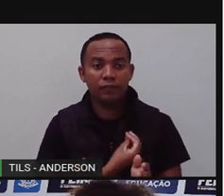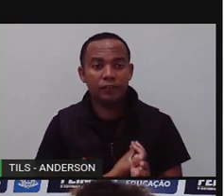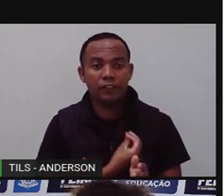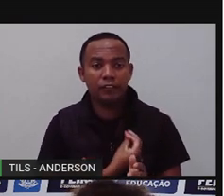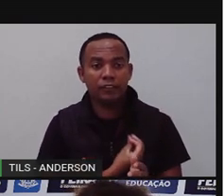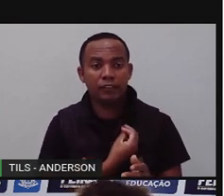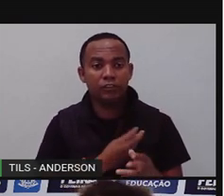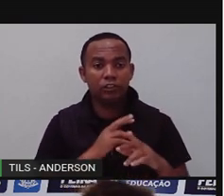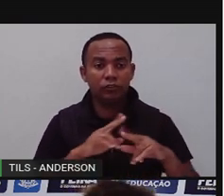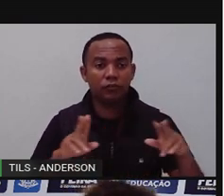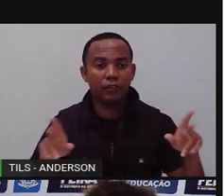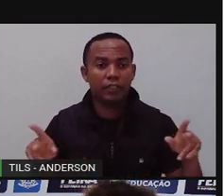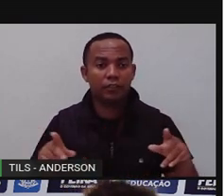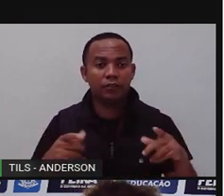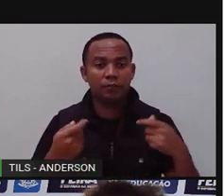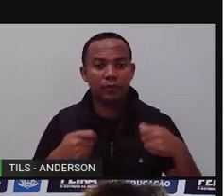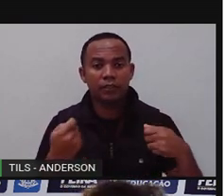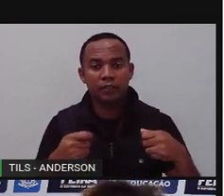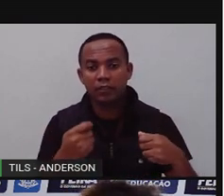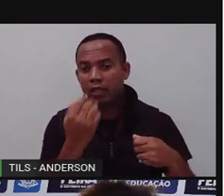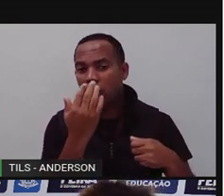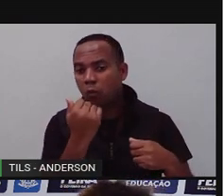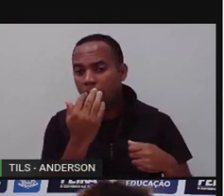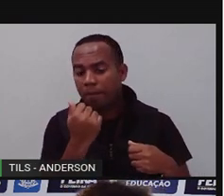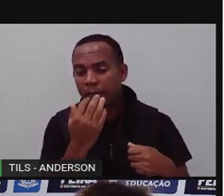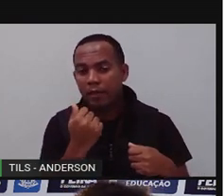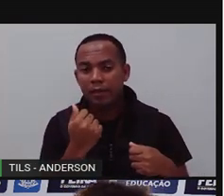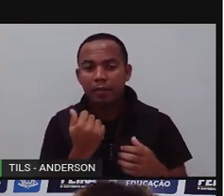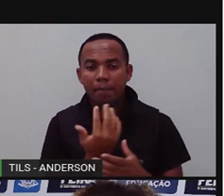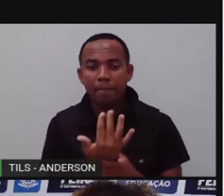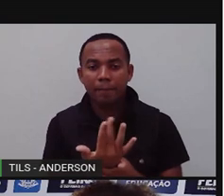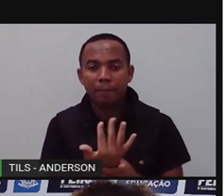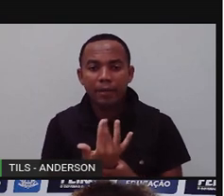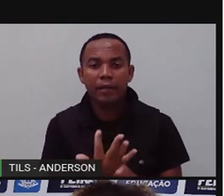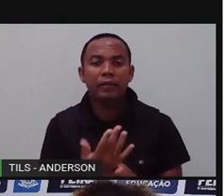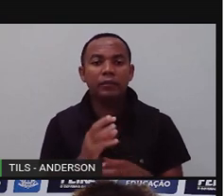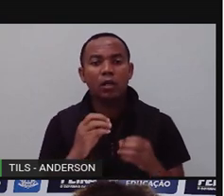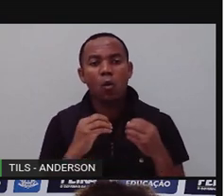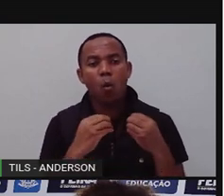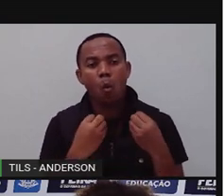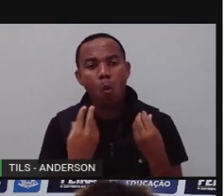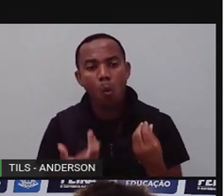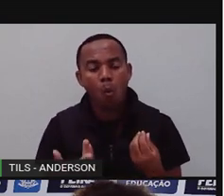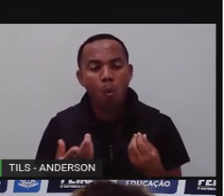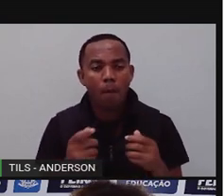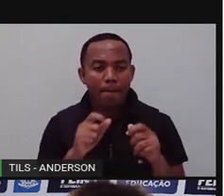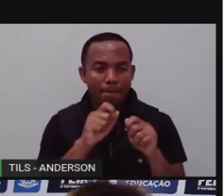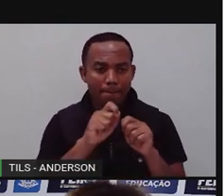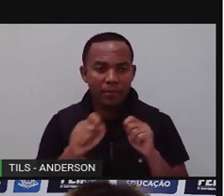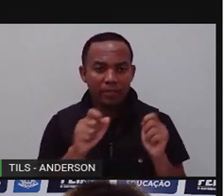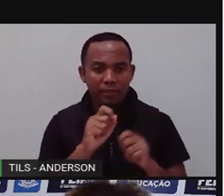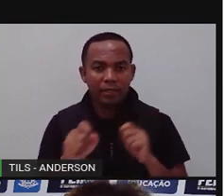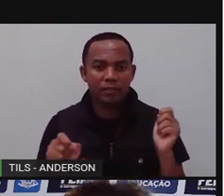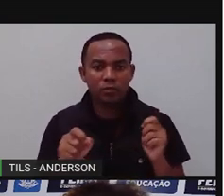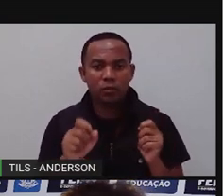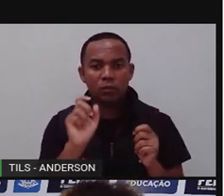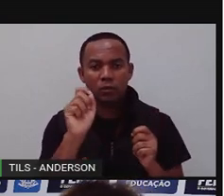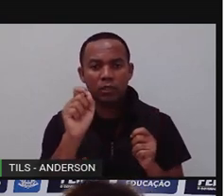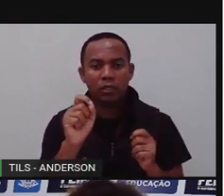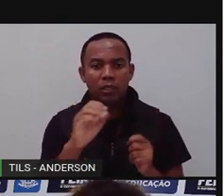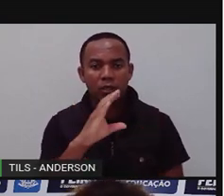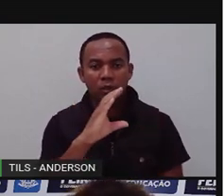vivos que se alimentam de plantas inteiras, né? Ou de pedaços delas, são os consumidores.